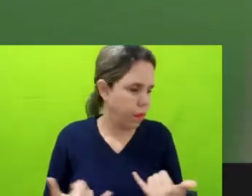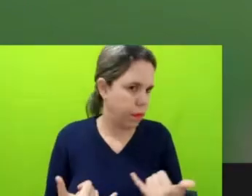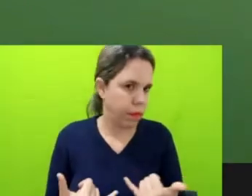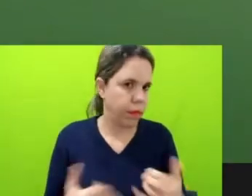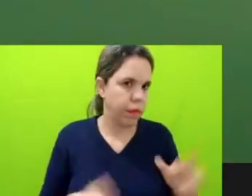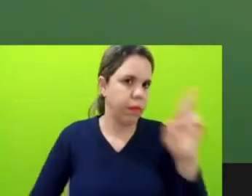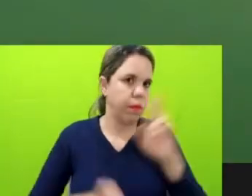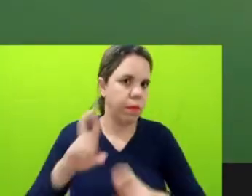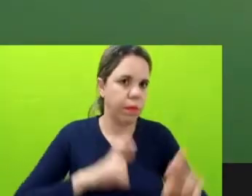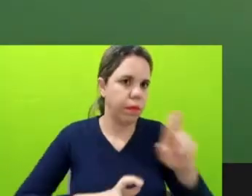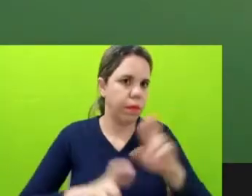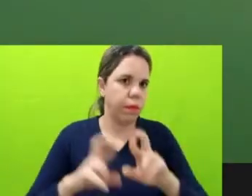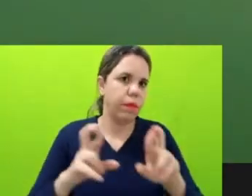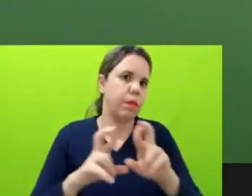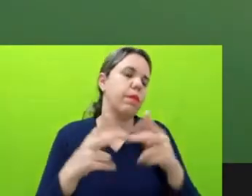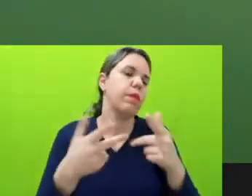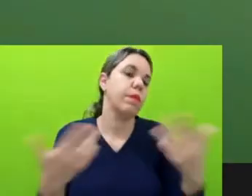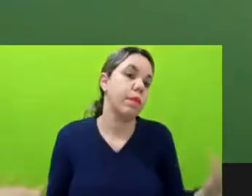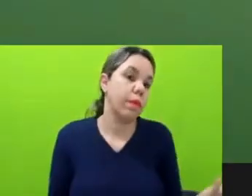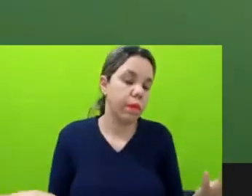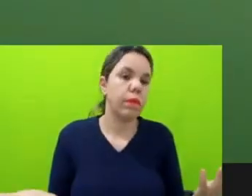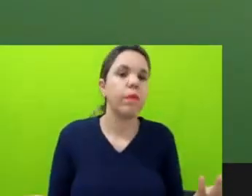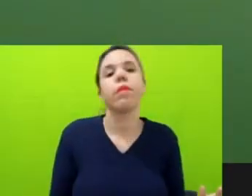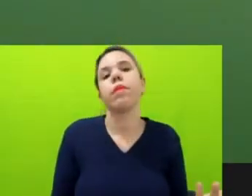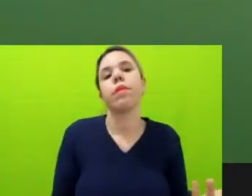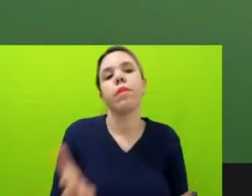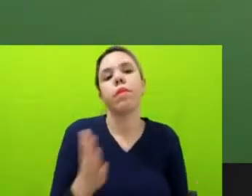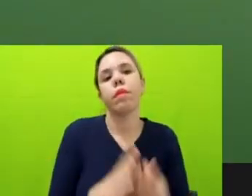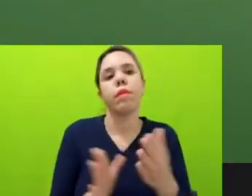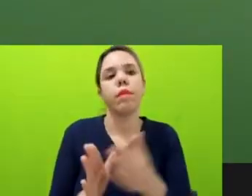após realizar vários trâmites internos